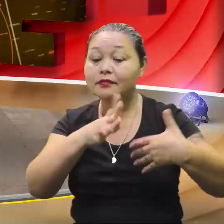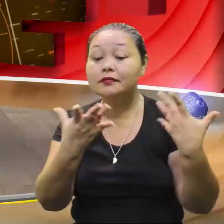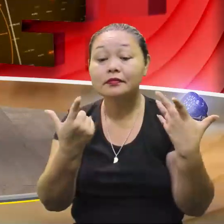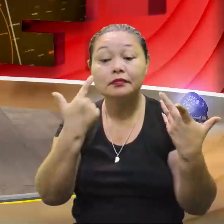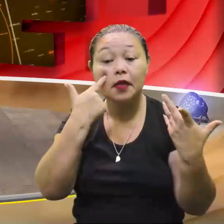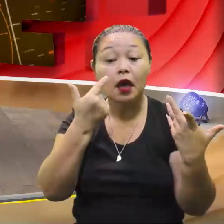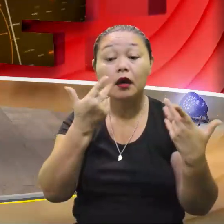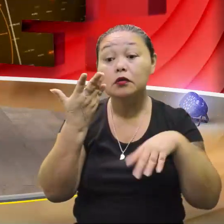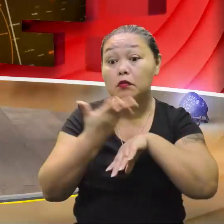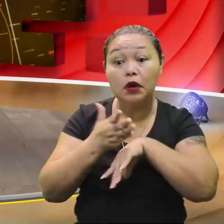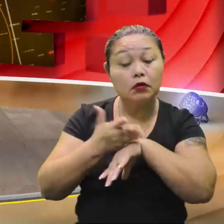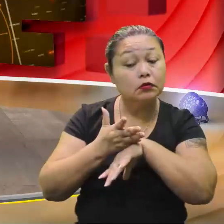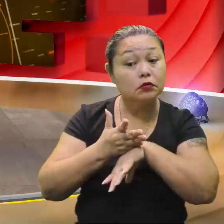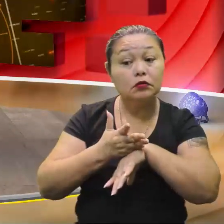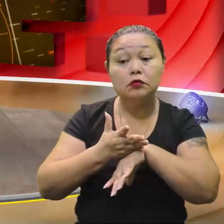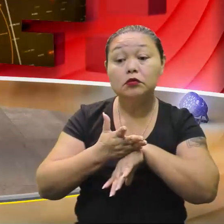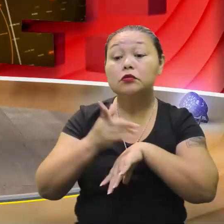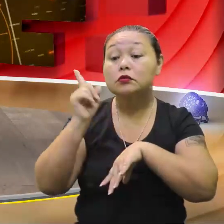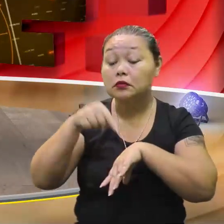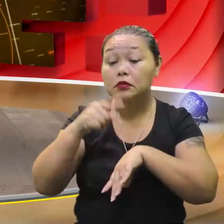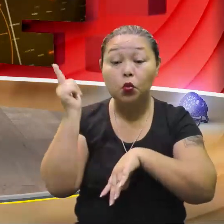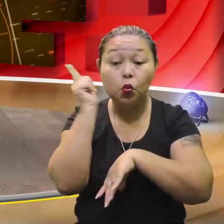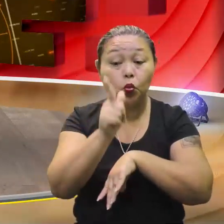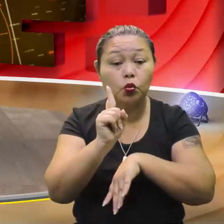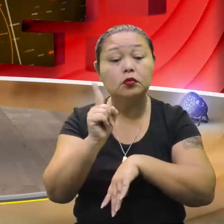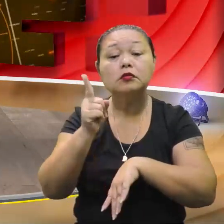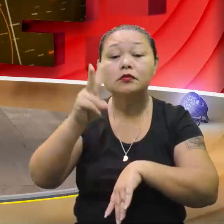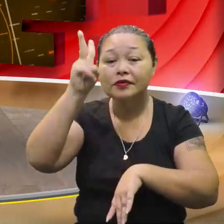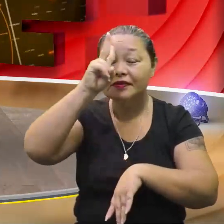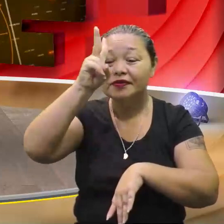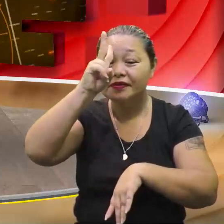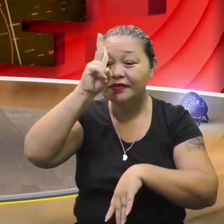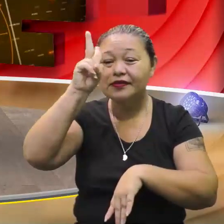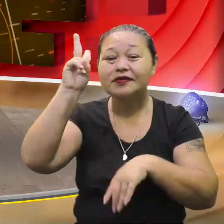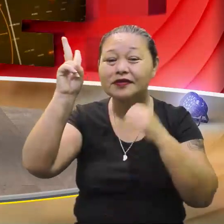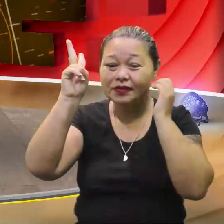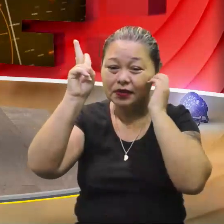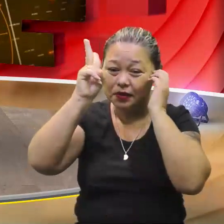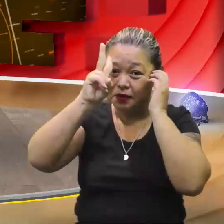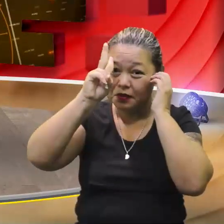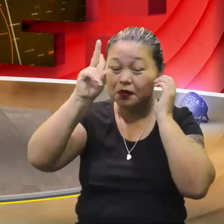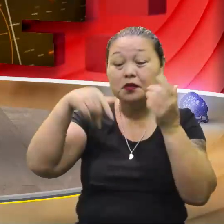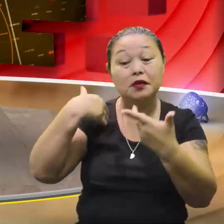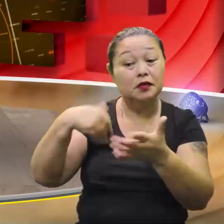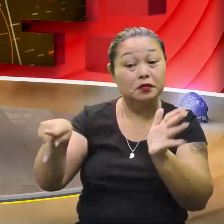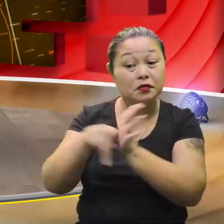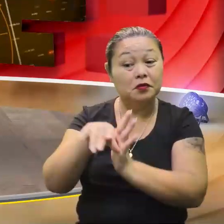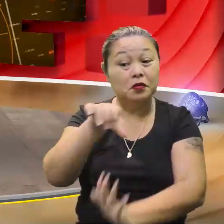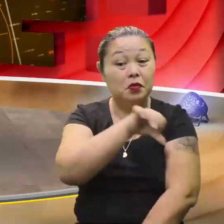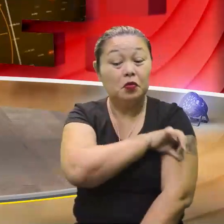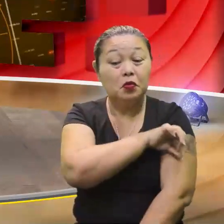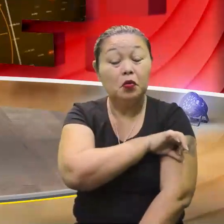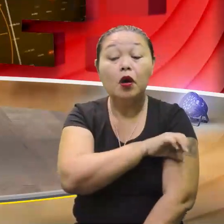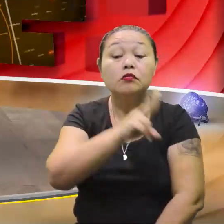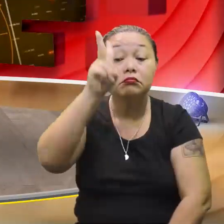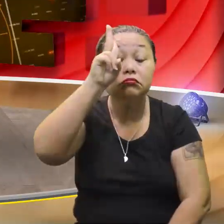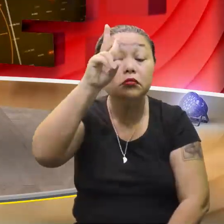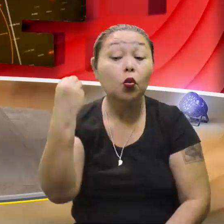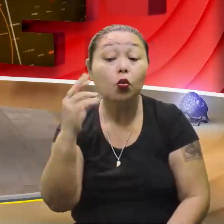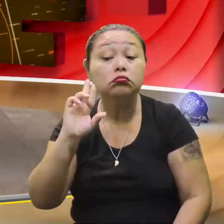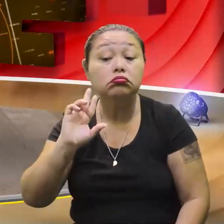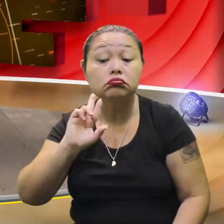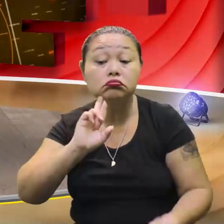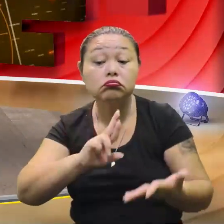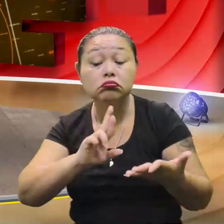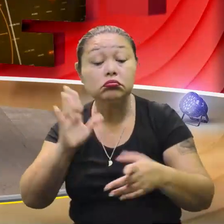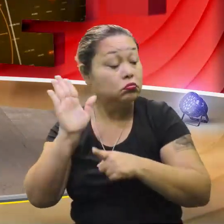pegar essa prática, não consegue, tá? Aqueles que já lembram, porque como foi falado, né? Assunto do nono ano. Quem lembra como resolve, já